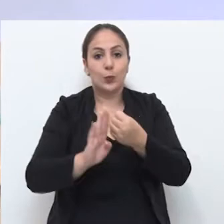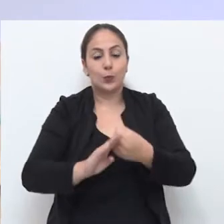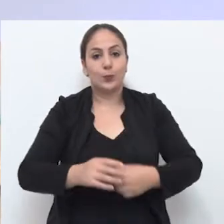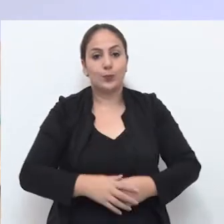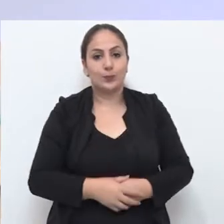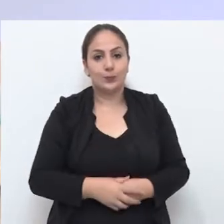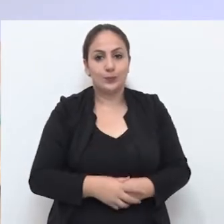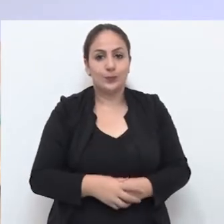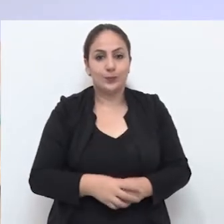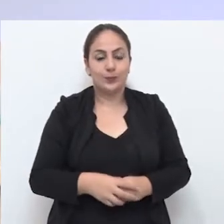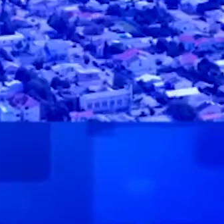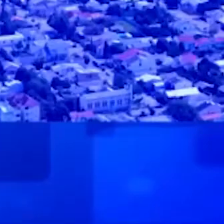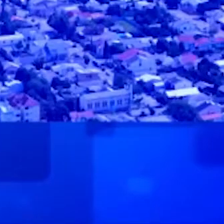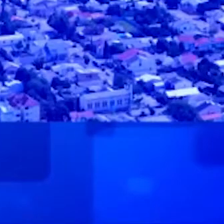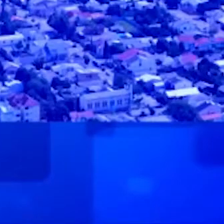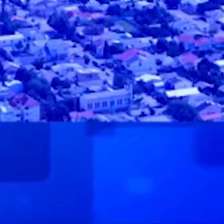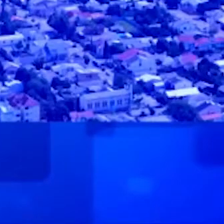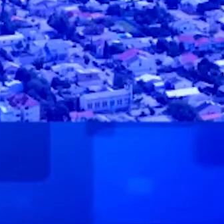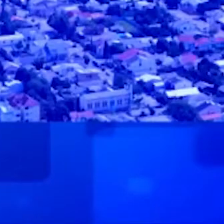domingo no Bourbon Shopping.